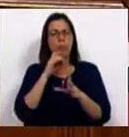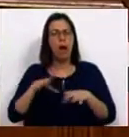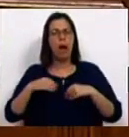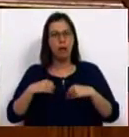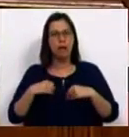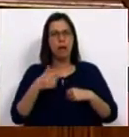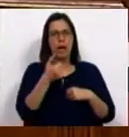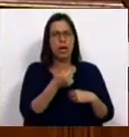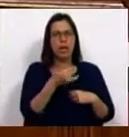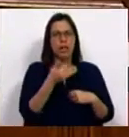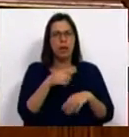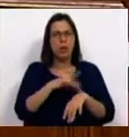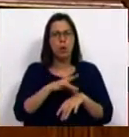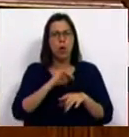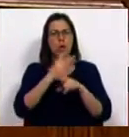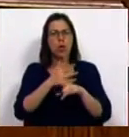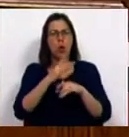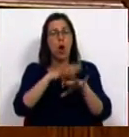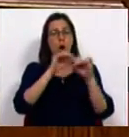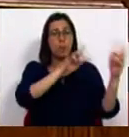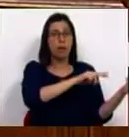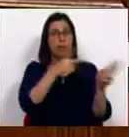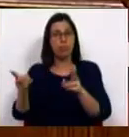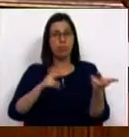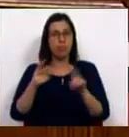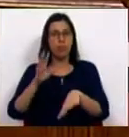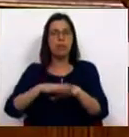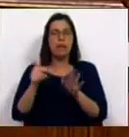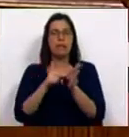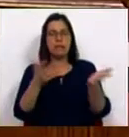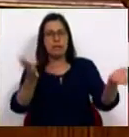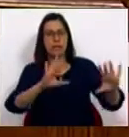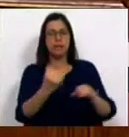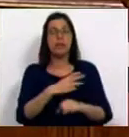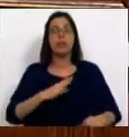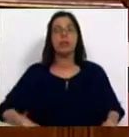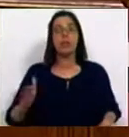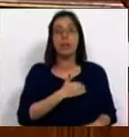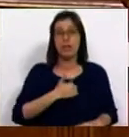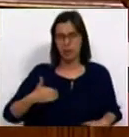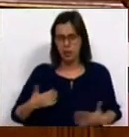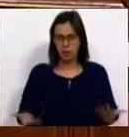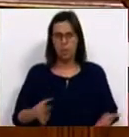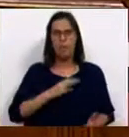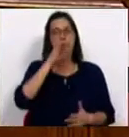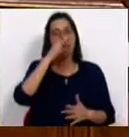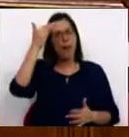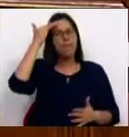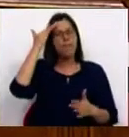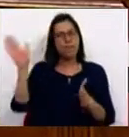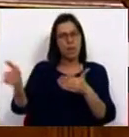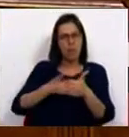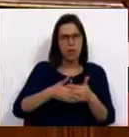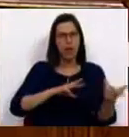receber dos 520 doentes de outros hospitais para combater as listas de espera no Serviço Nacional de Saúde. Ó Ministro, estão previstos